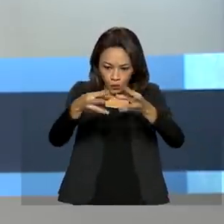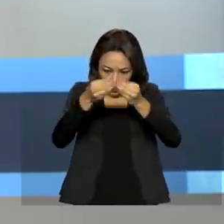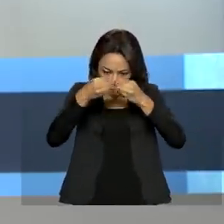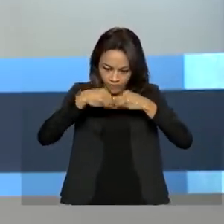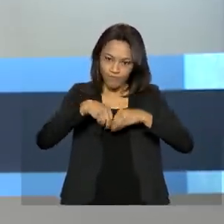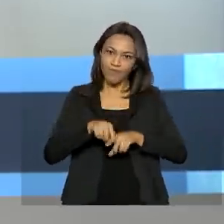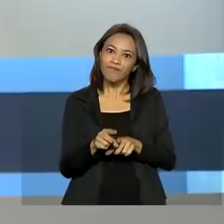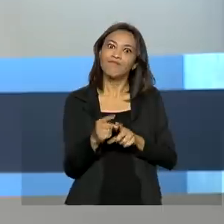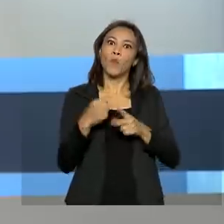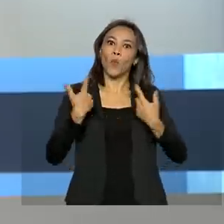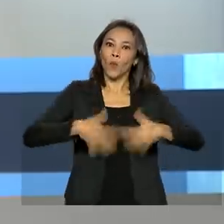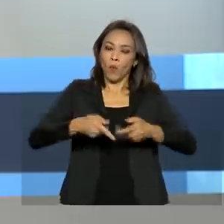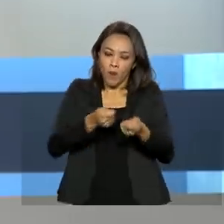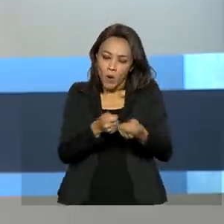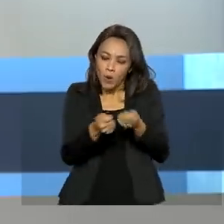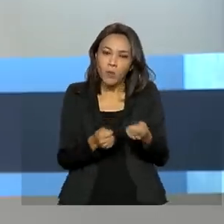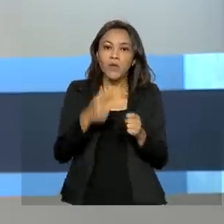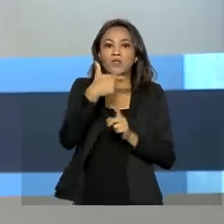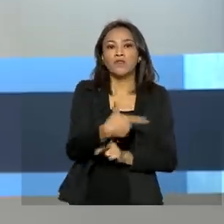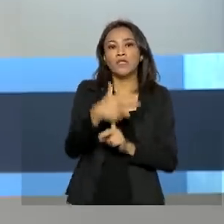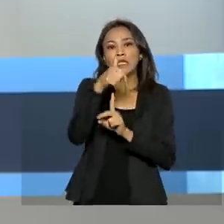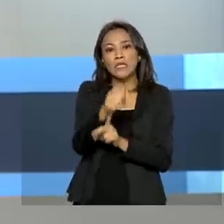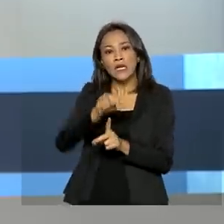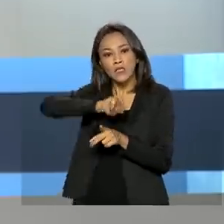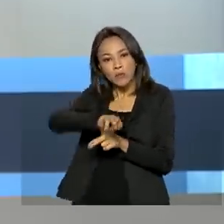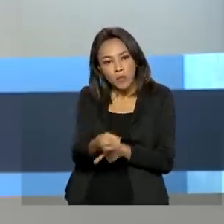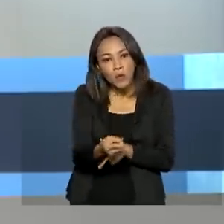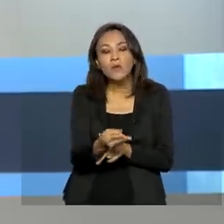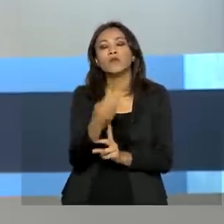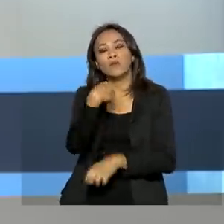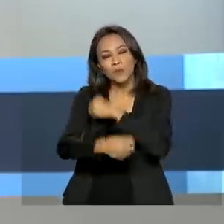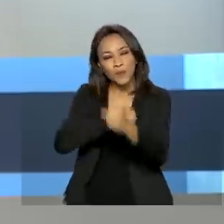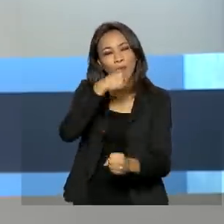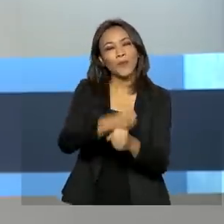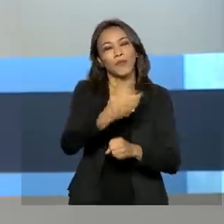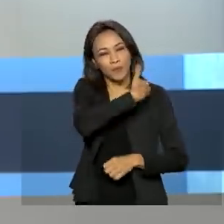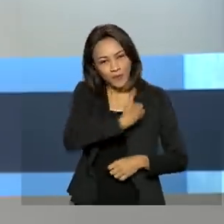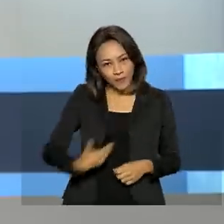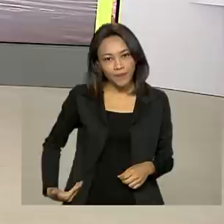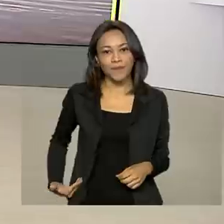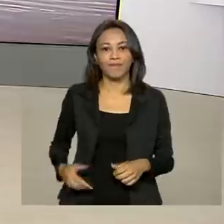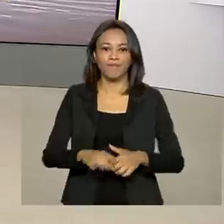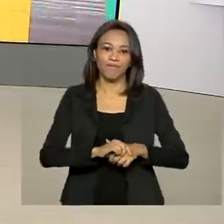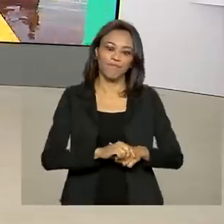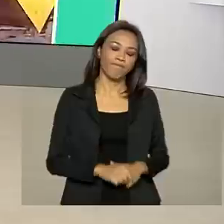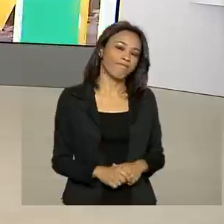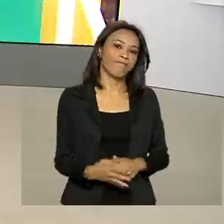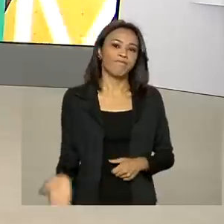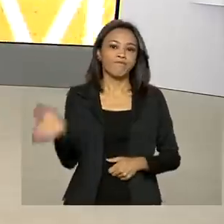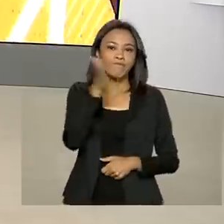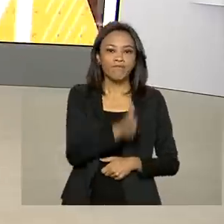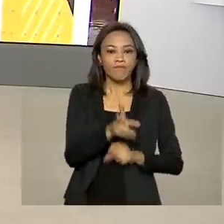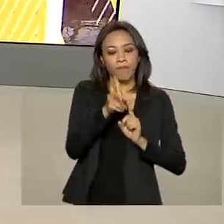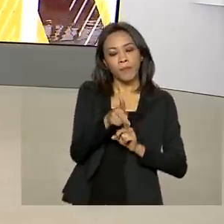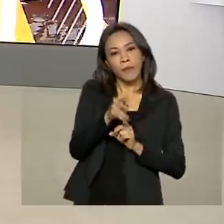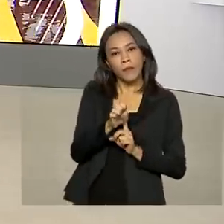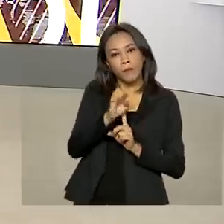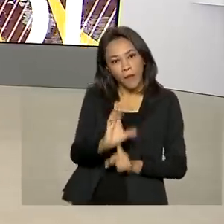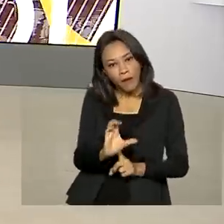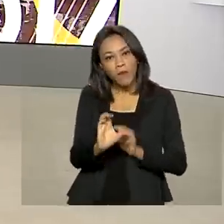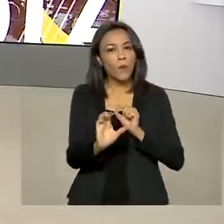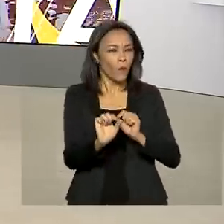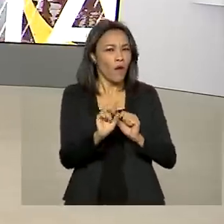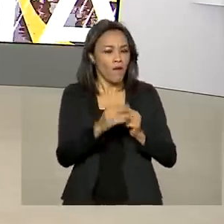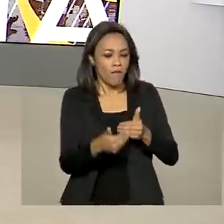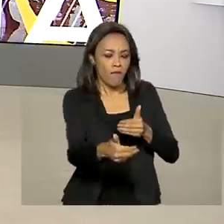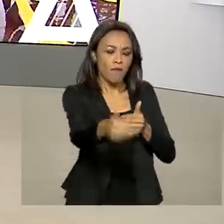gerar uma economia de 27 milhões de reais por ano aos cofres públicos. A PEC dos Precatórios vai ser